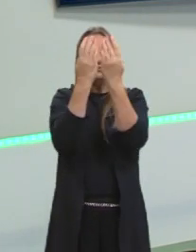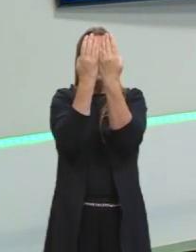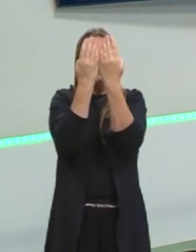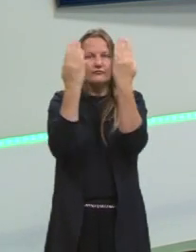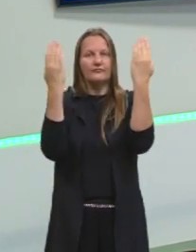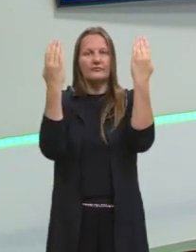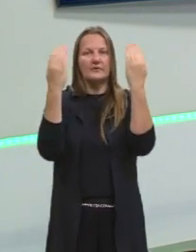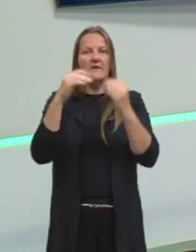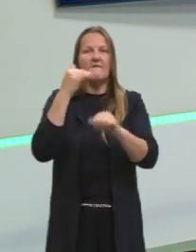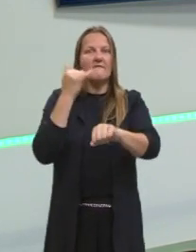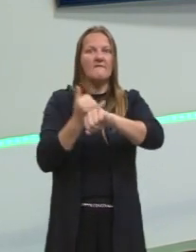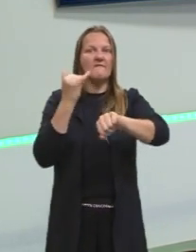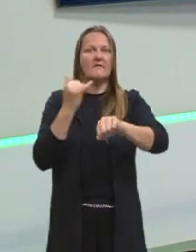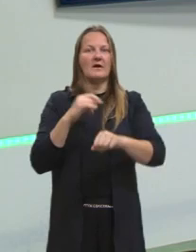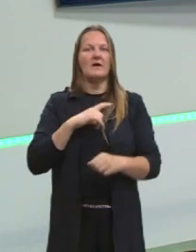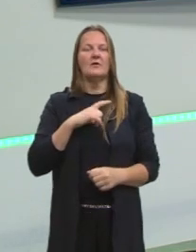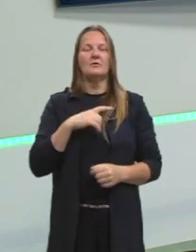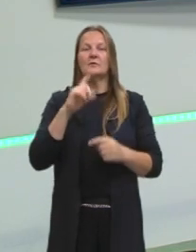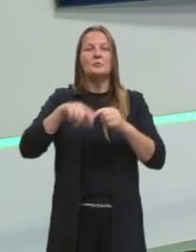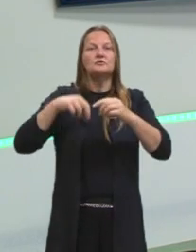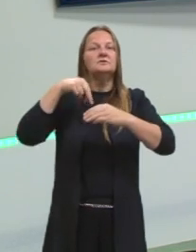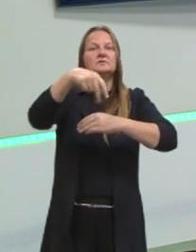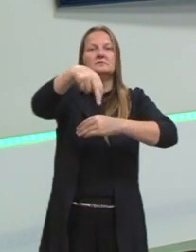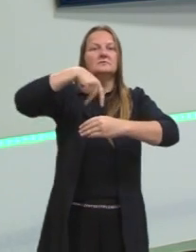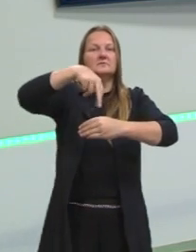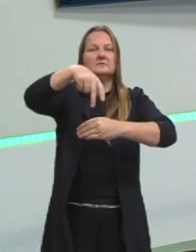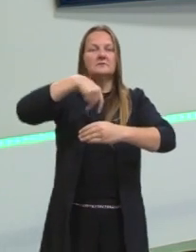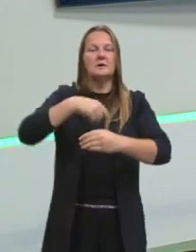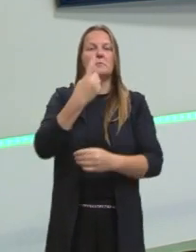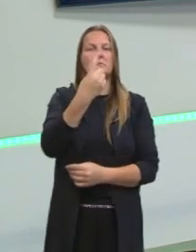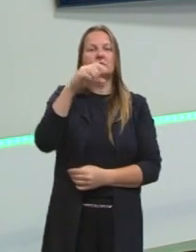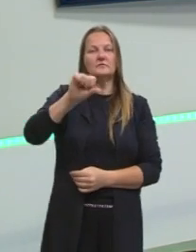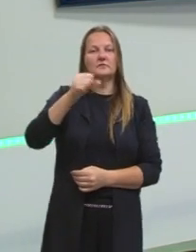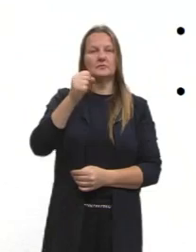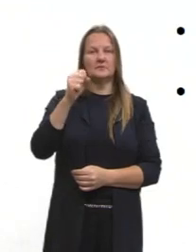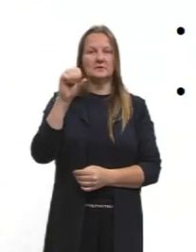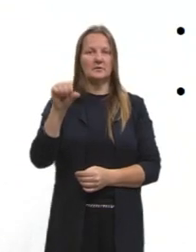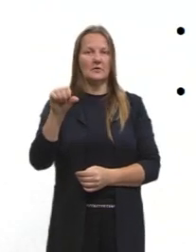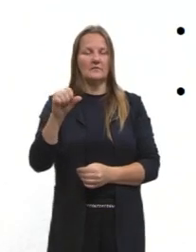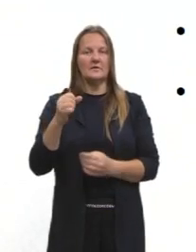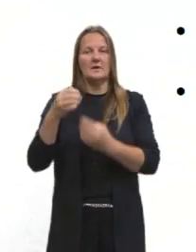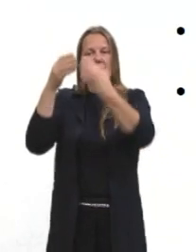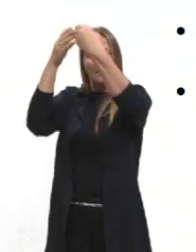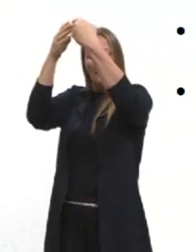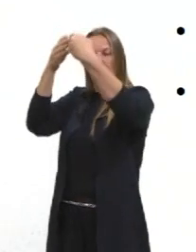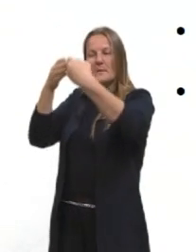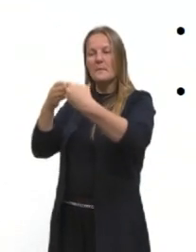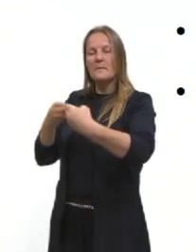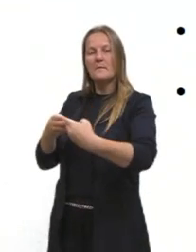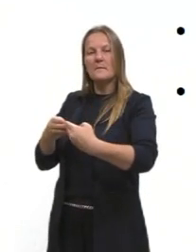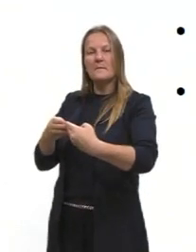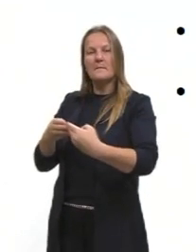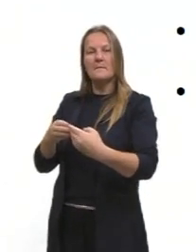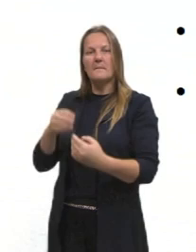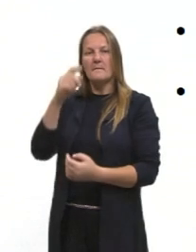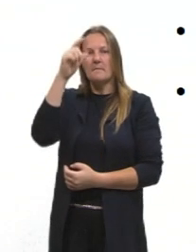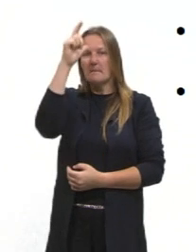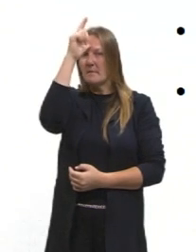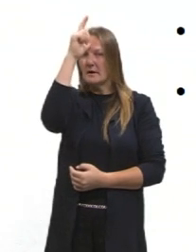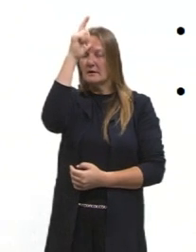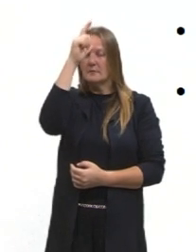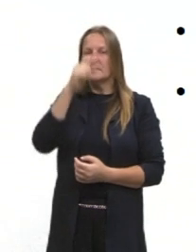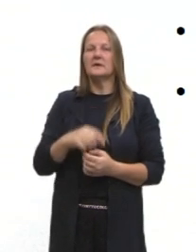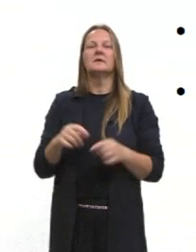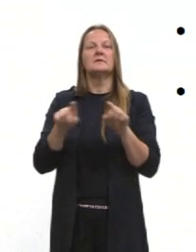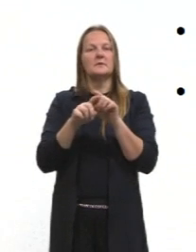livremente por essa cortina de ferro. 89, aquela do Muro de Berlim, vai ser um prenúncio da queda da União